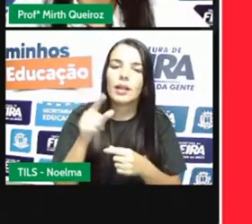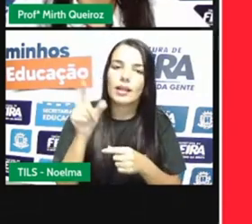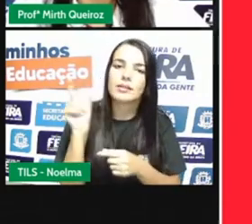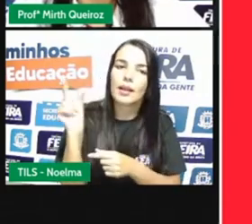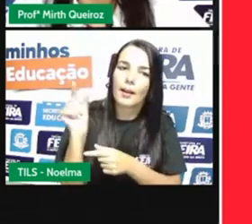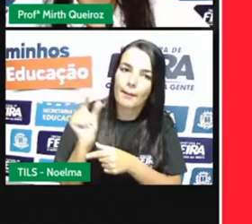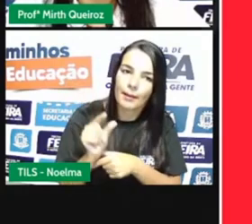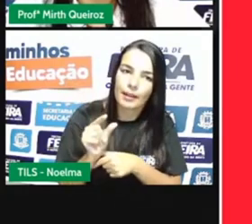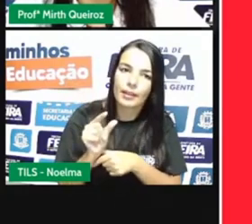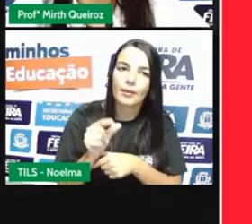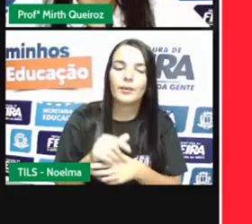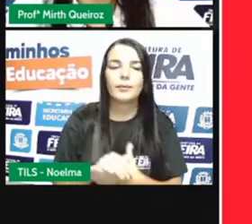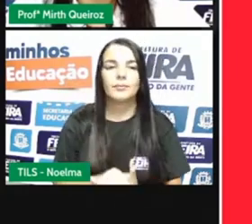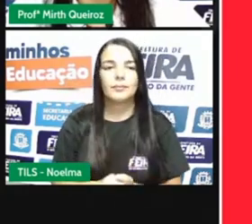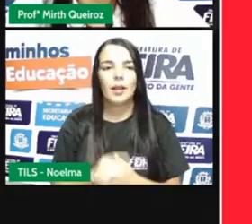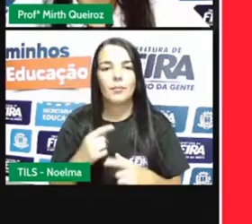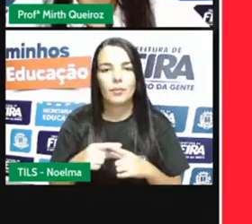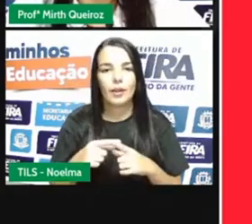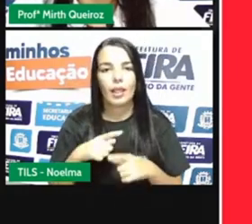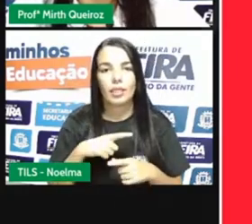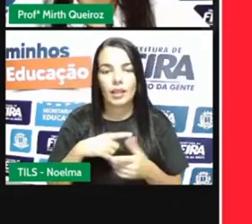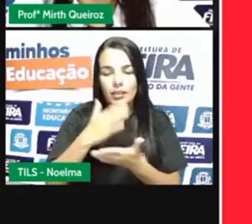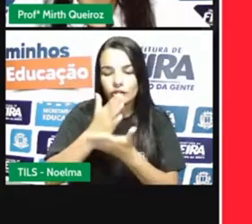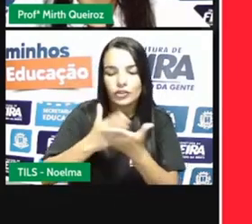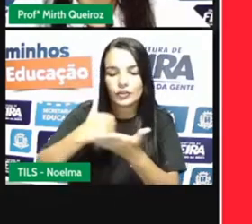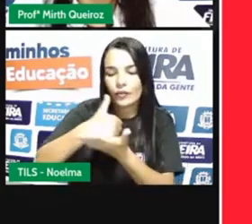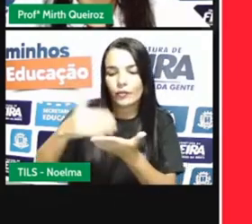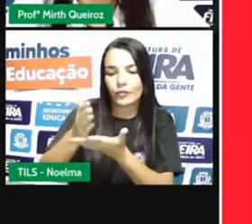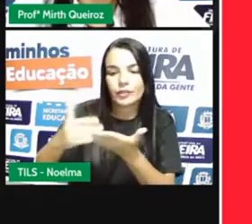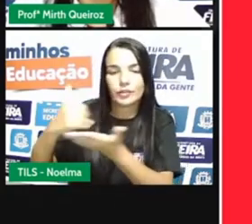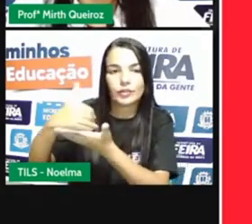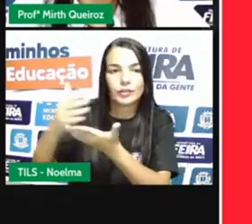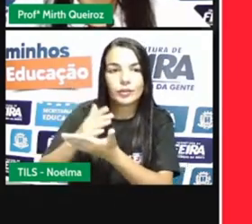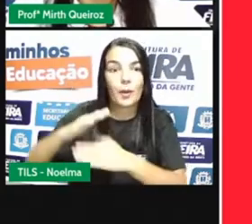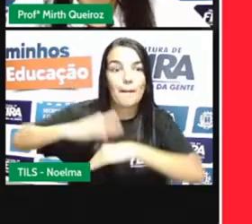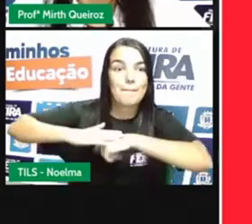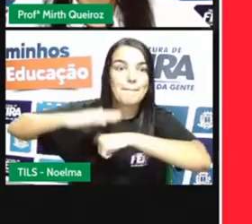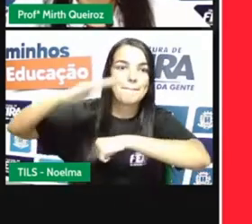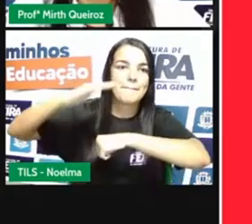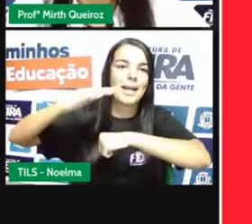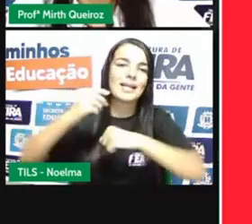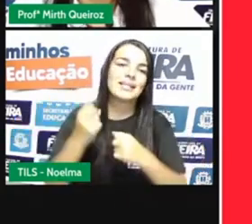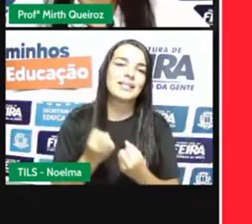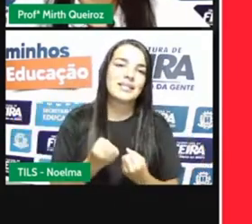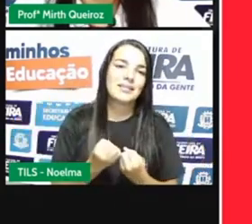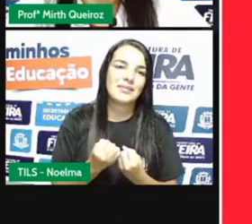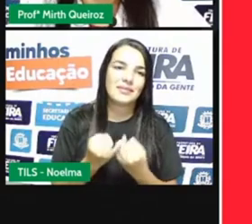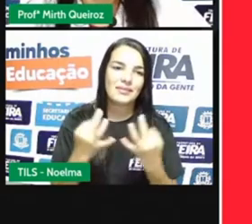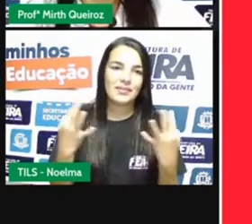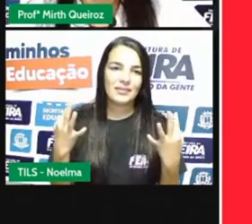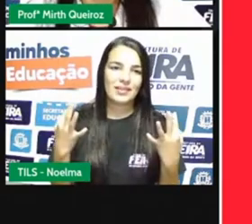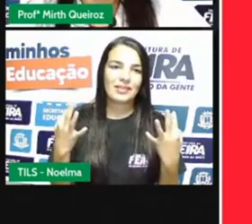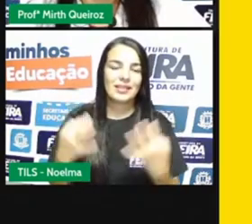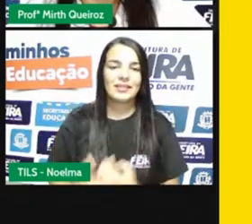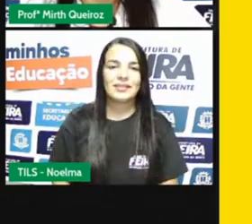décimo. Ela é a menor, por quê? Porque o denominador dez é maior.